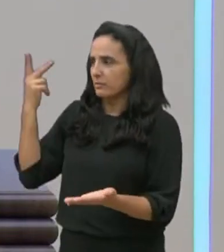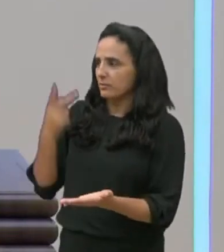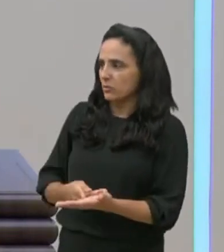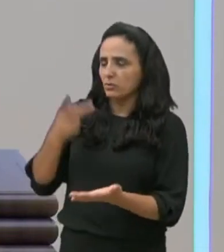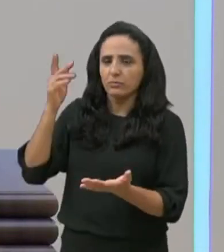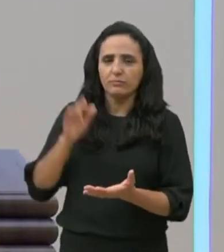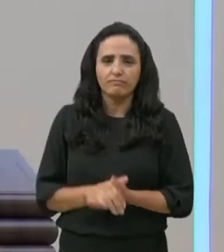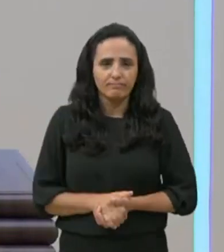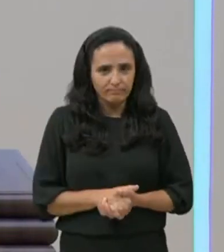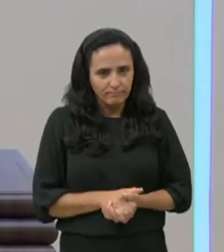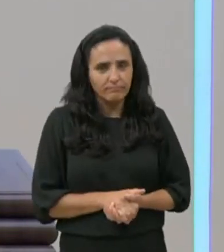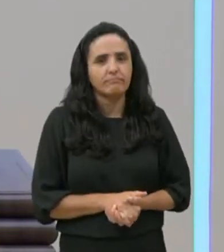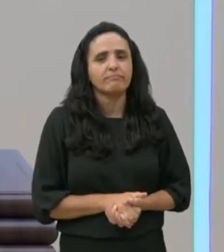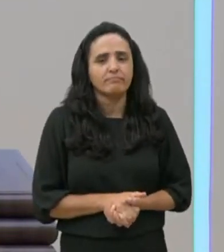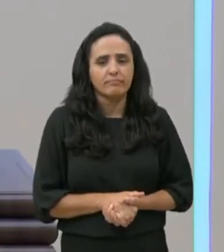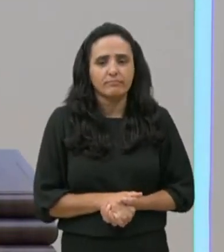vida,